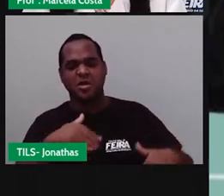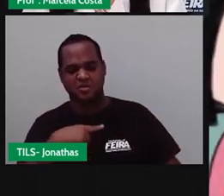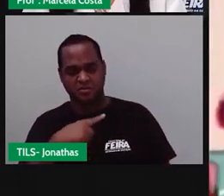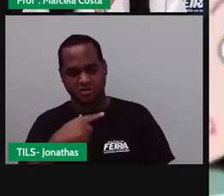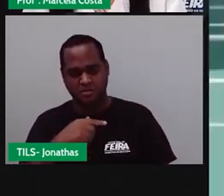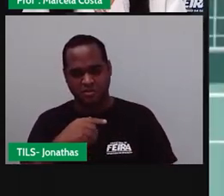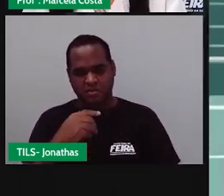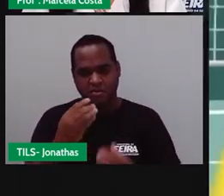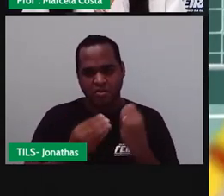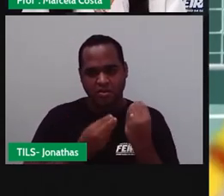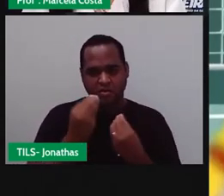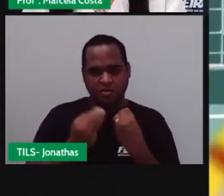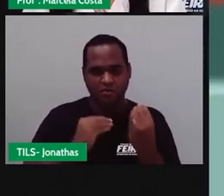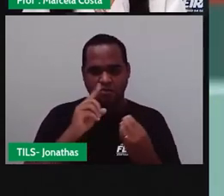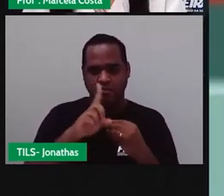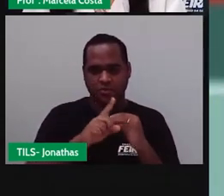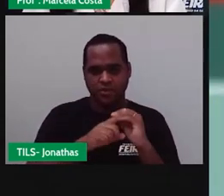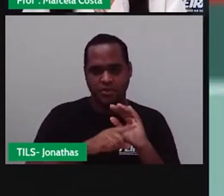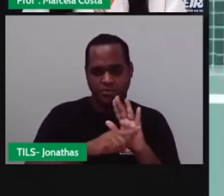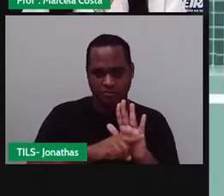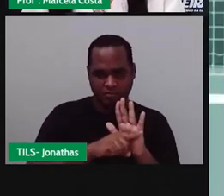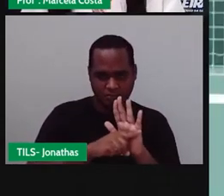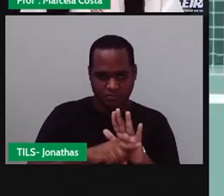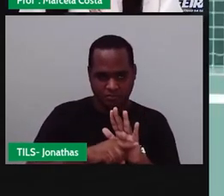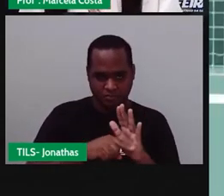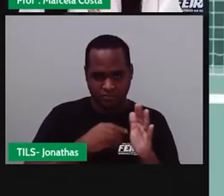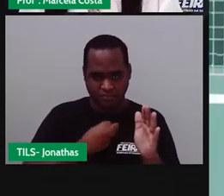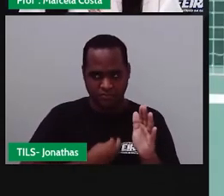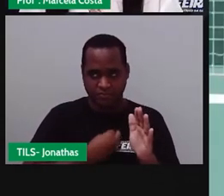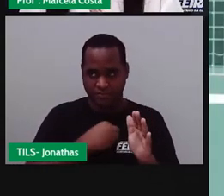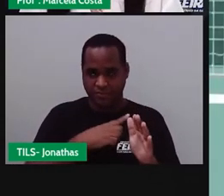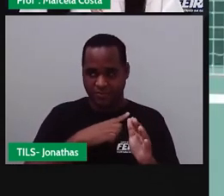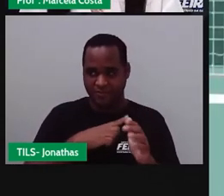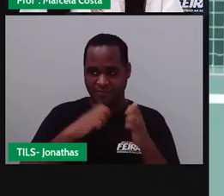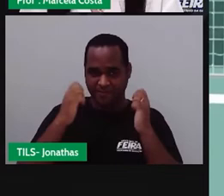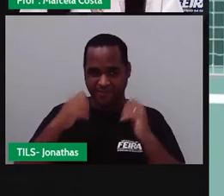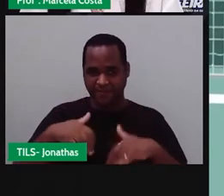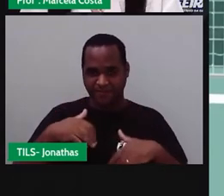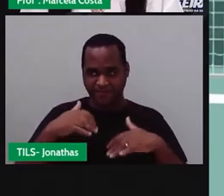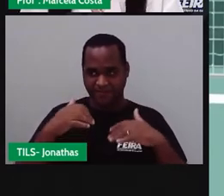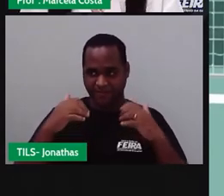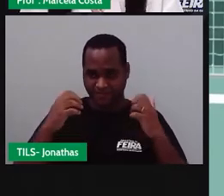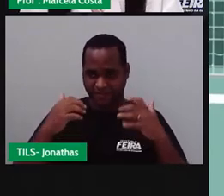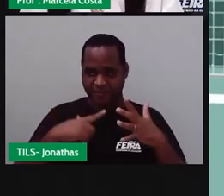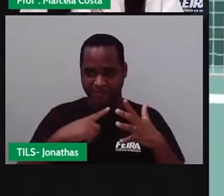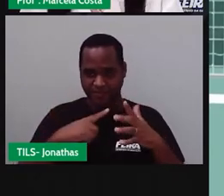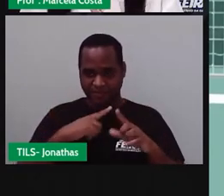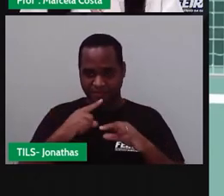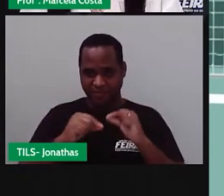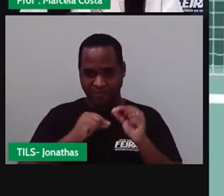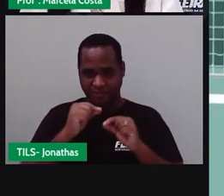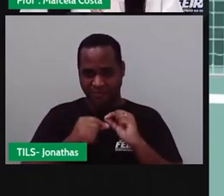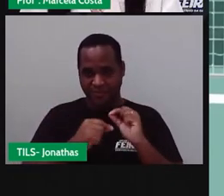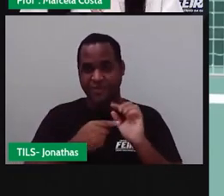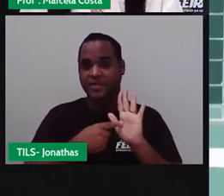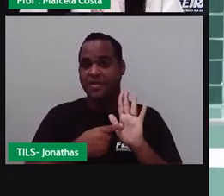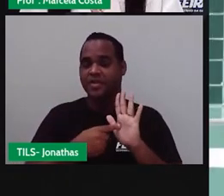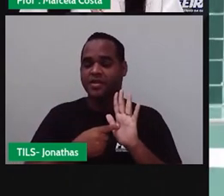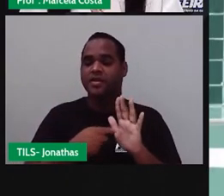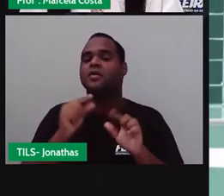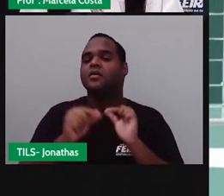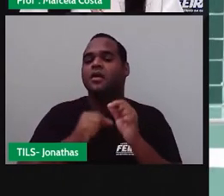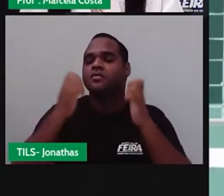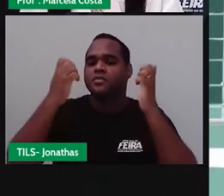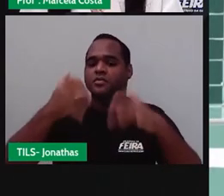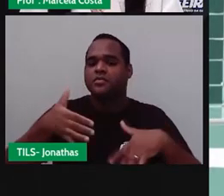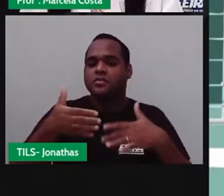E como é que eu vou mostrar a escola para eles, Silvete? Dora, quem é aquele menino? Acho que ele é novo, Jarlotte. E